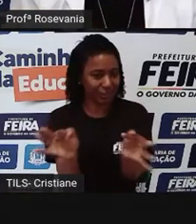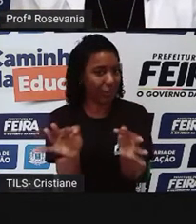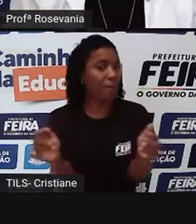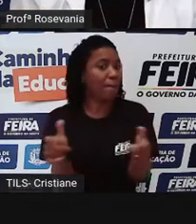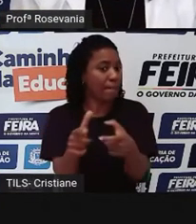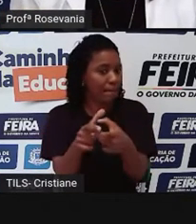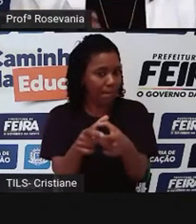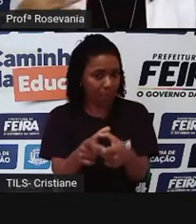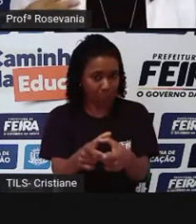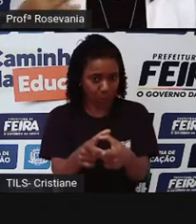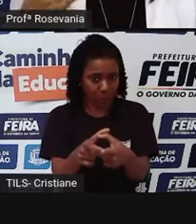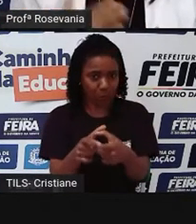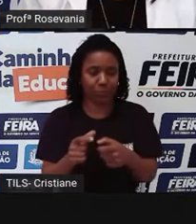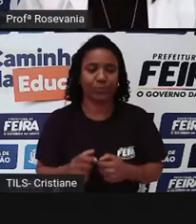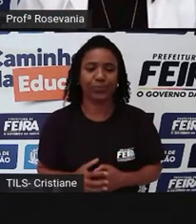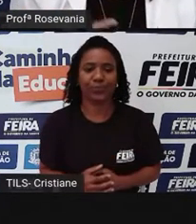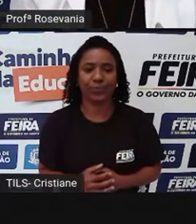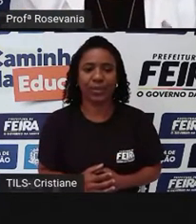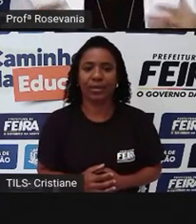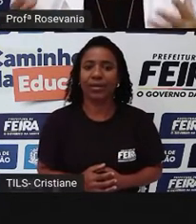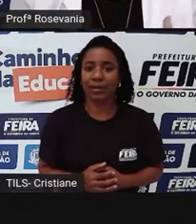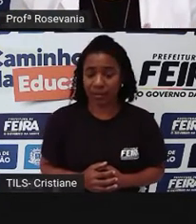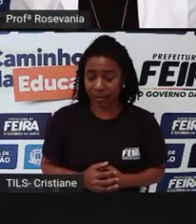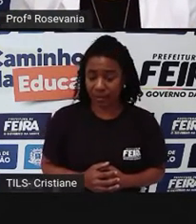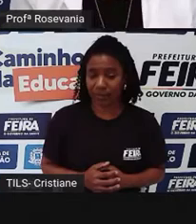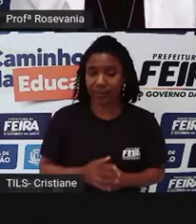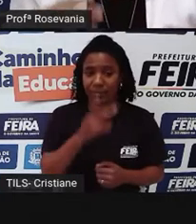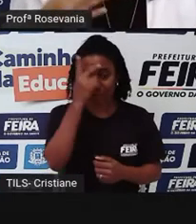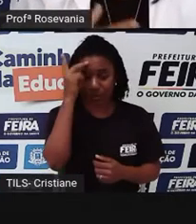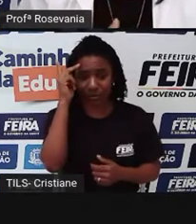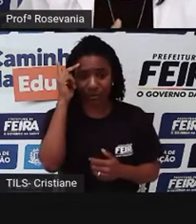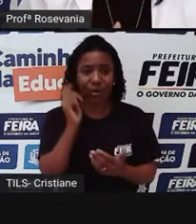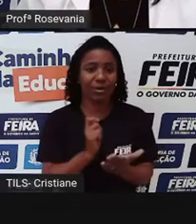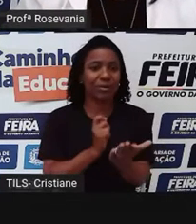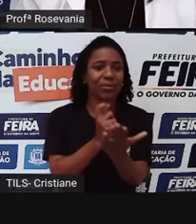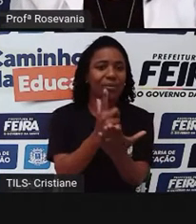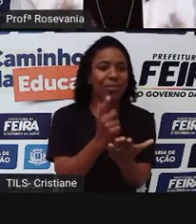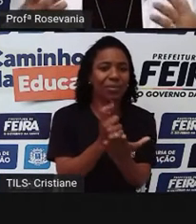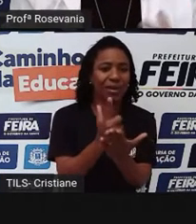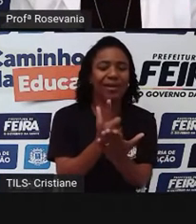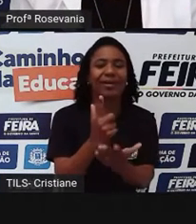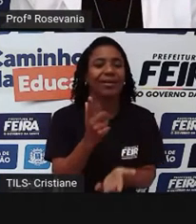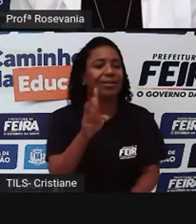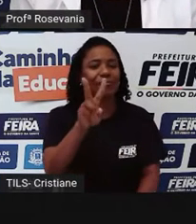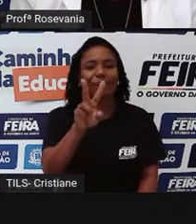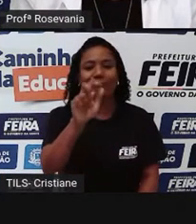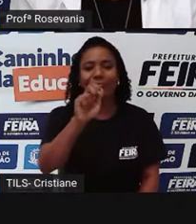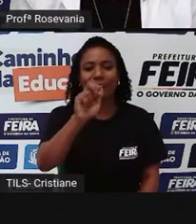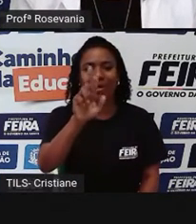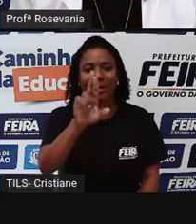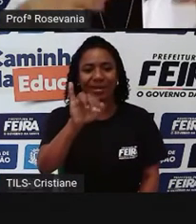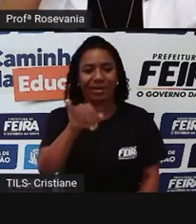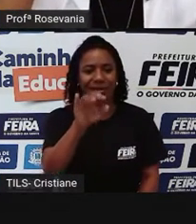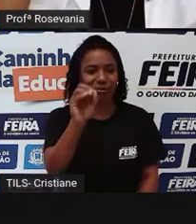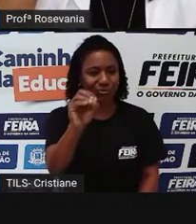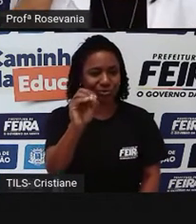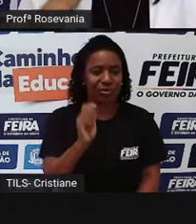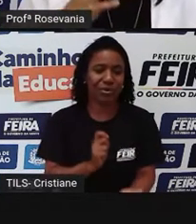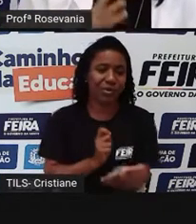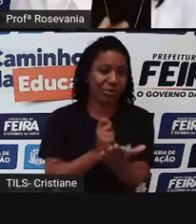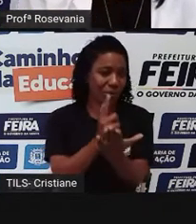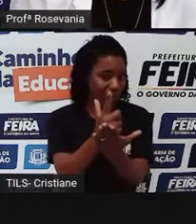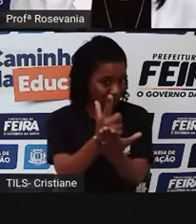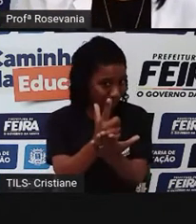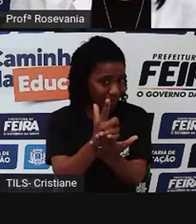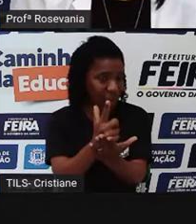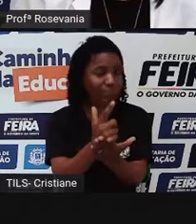o varejista efetua a compra de produtos para montar seu estoque e assim revender. Então, eu compro em